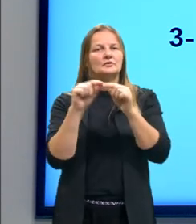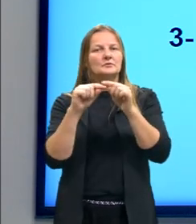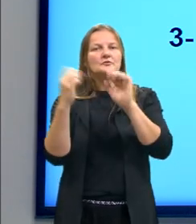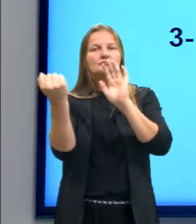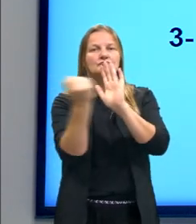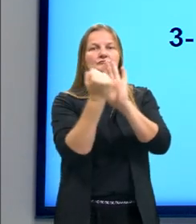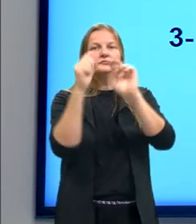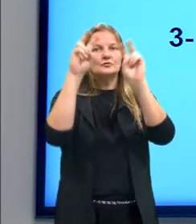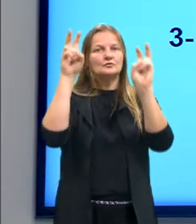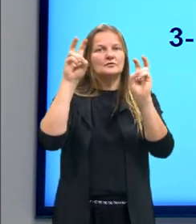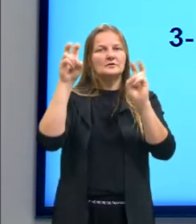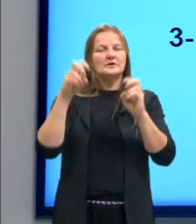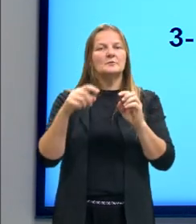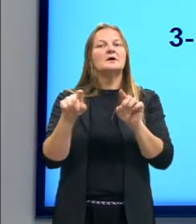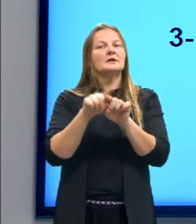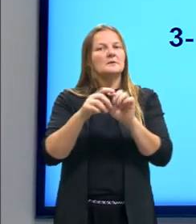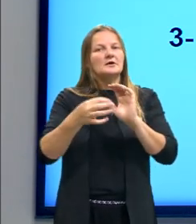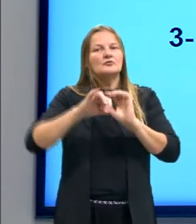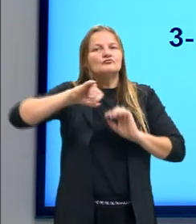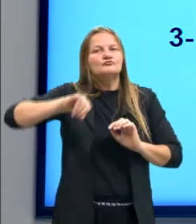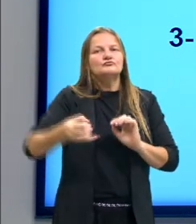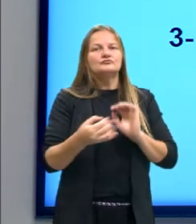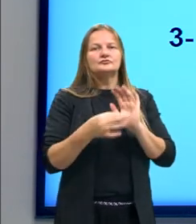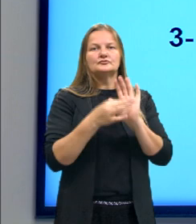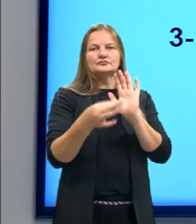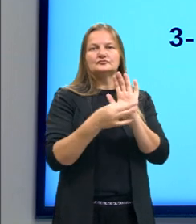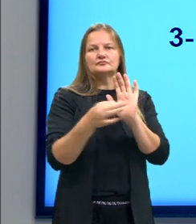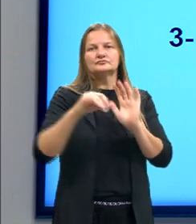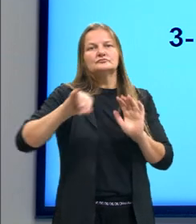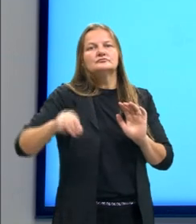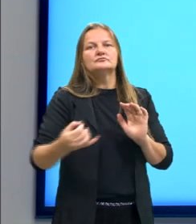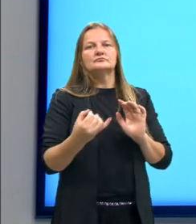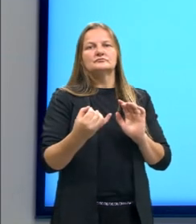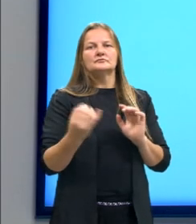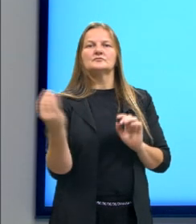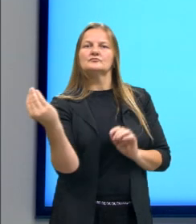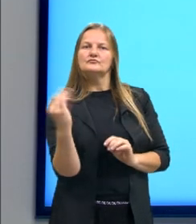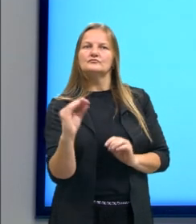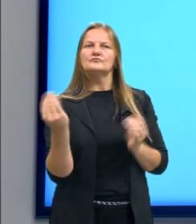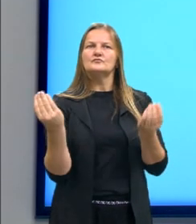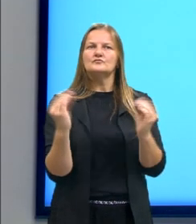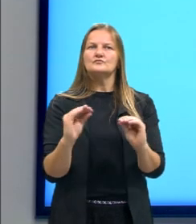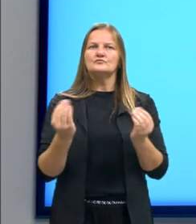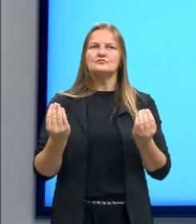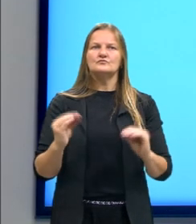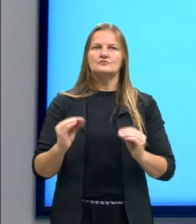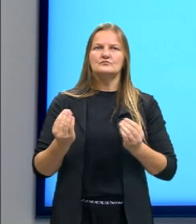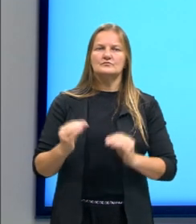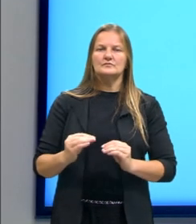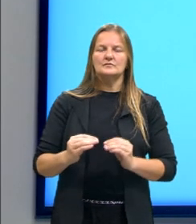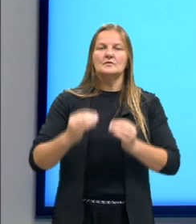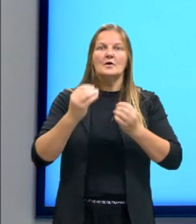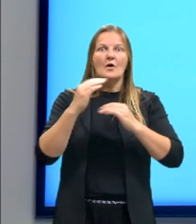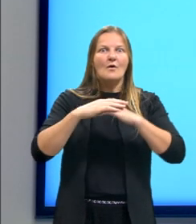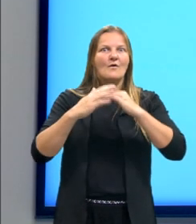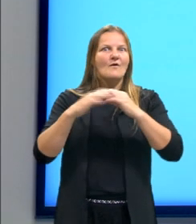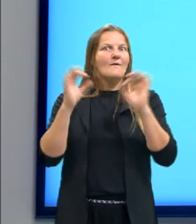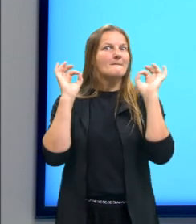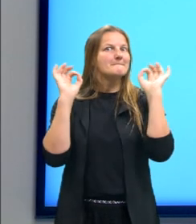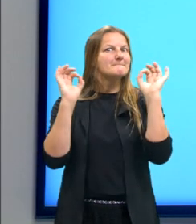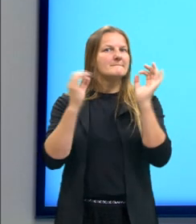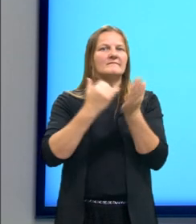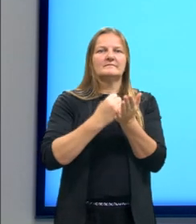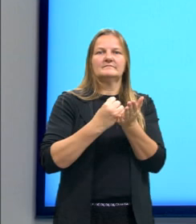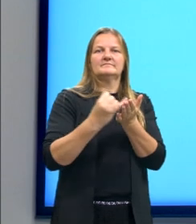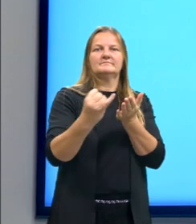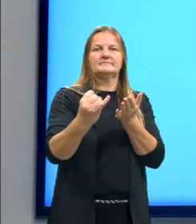tema, e quais serão os argumentos que eu vou usar. Isso sim, vai ser riqueza de construção, de introdução. E